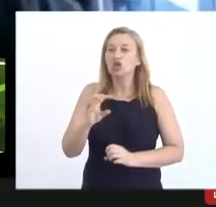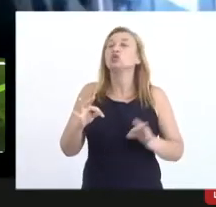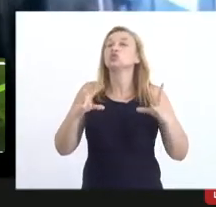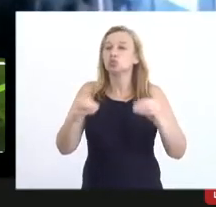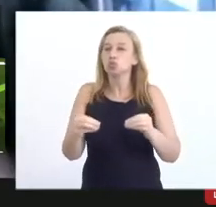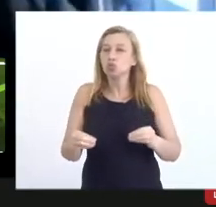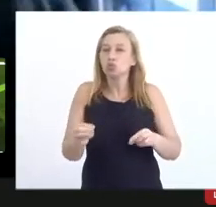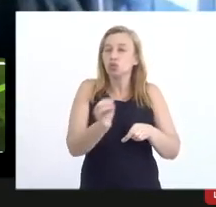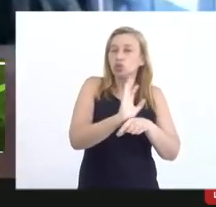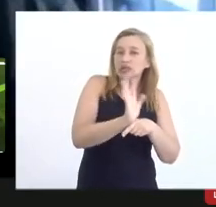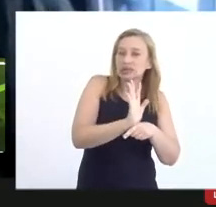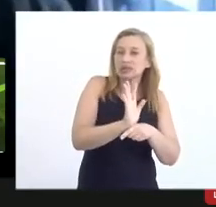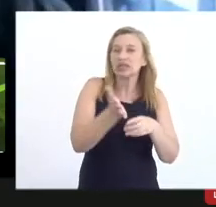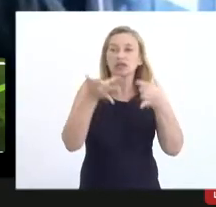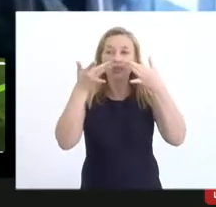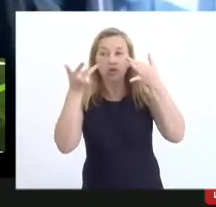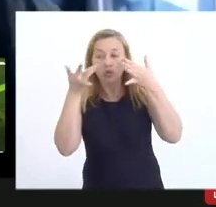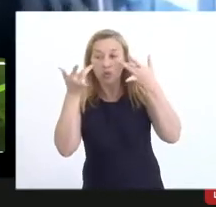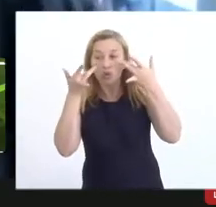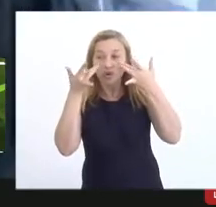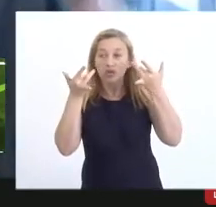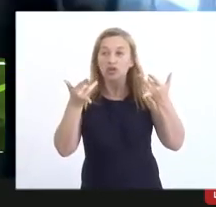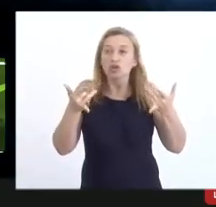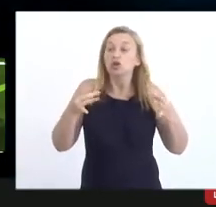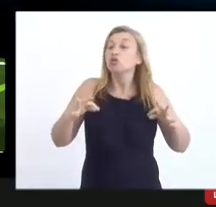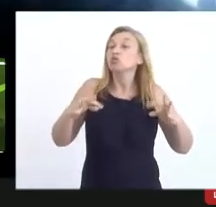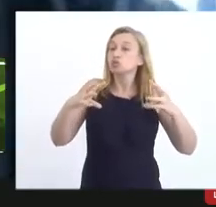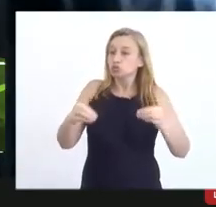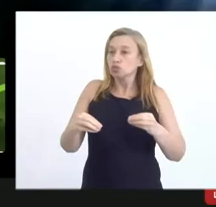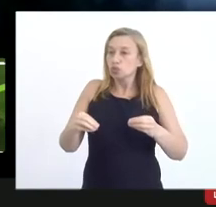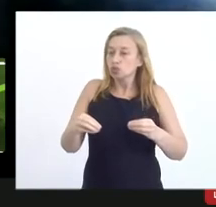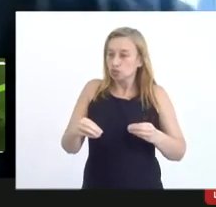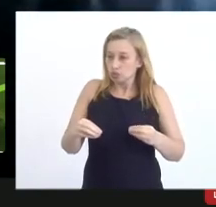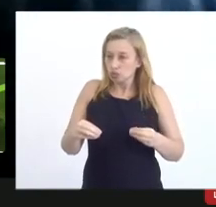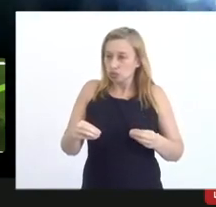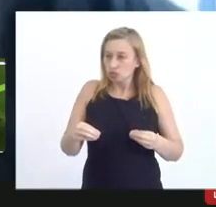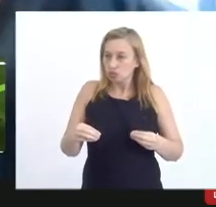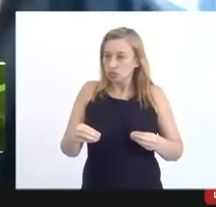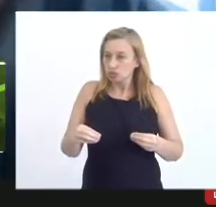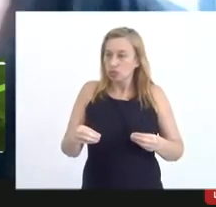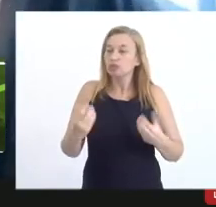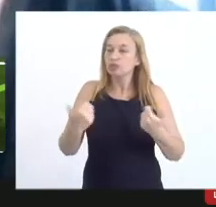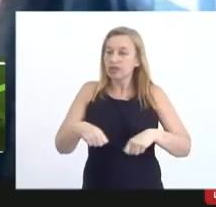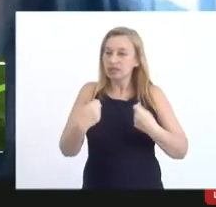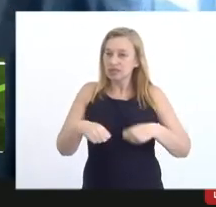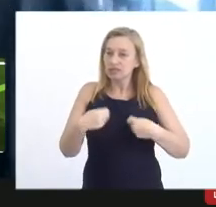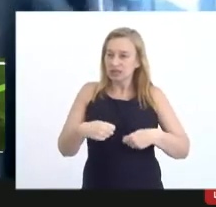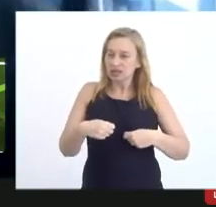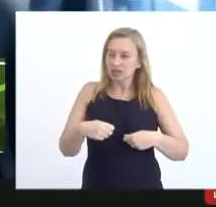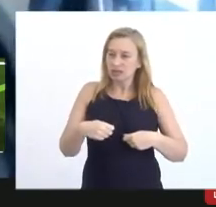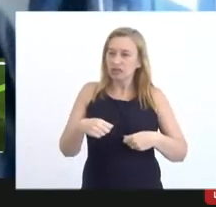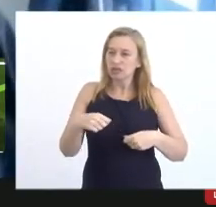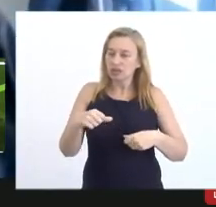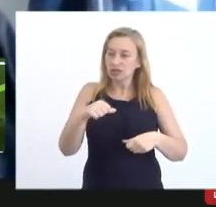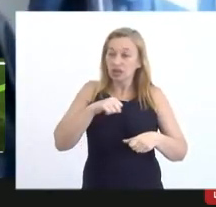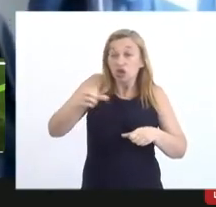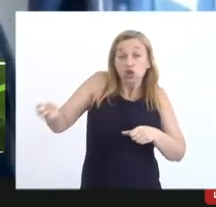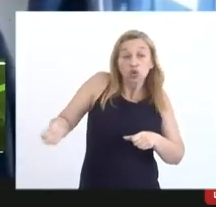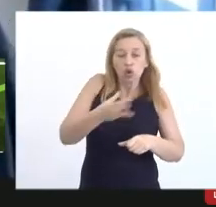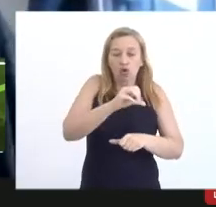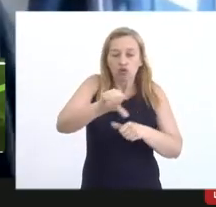cinema está nu o teatro está nu está todo mundo nu para poder se vestir com outra roupa depois com os novos projetos né